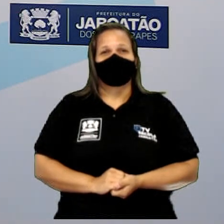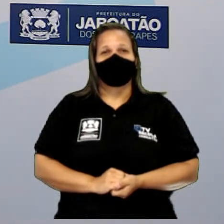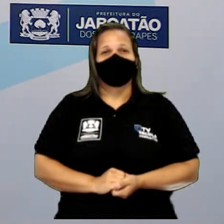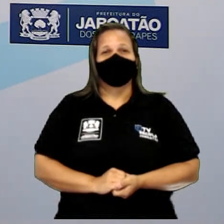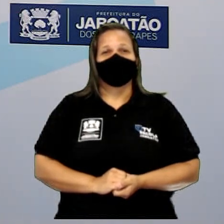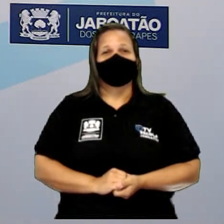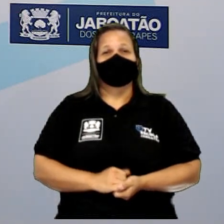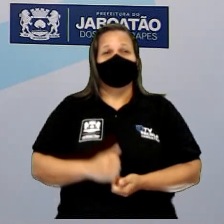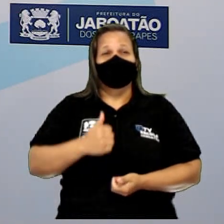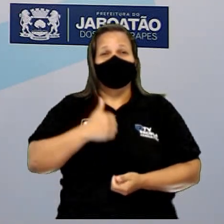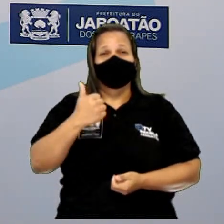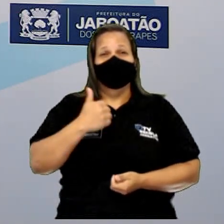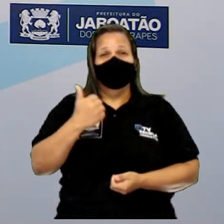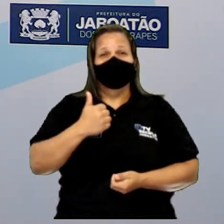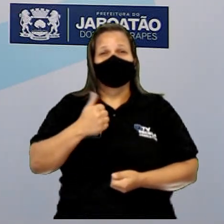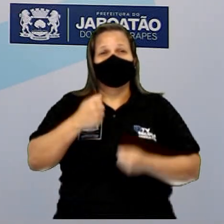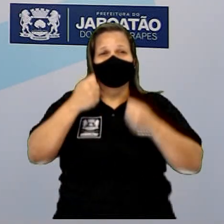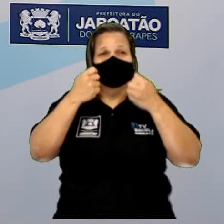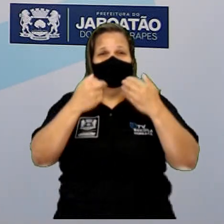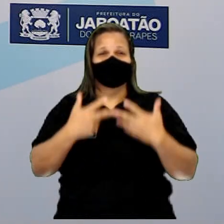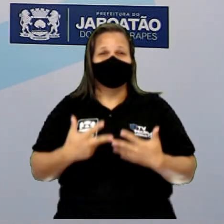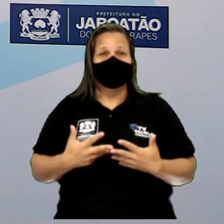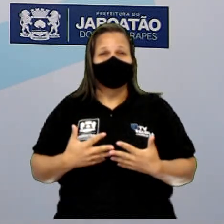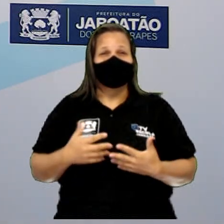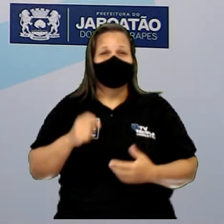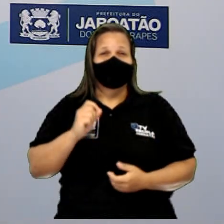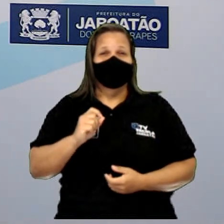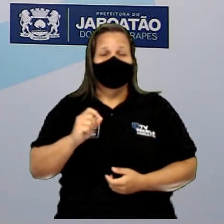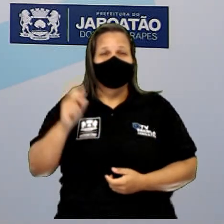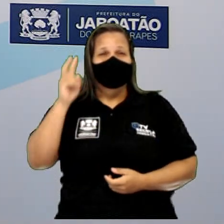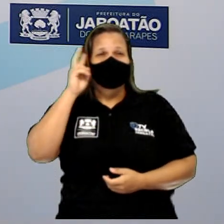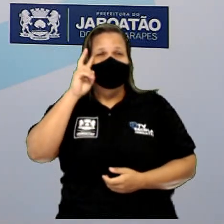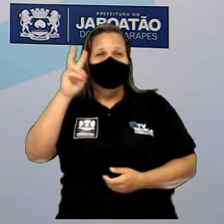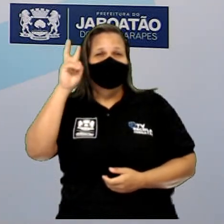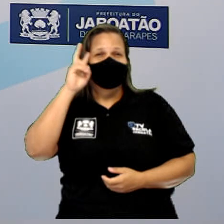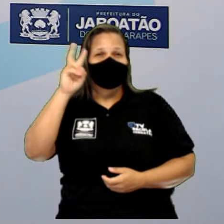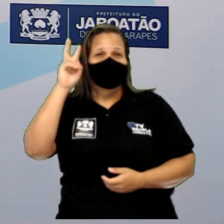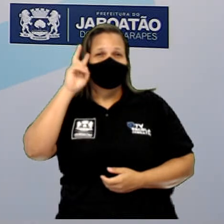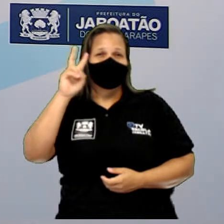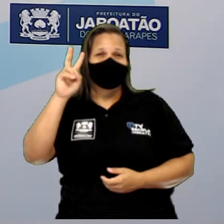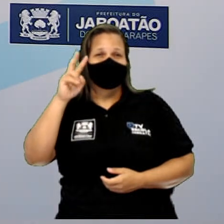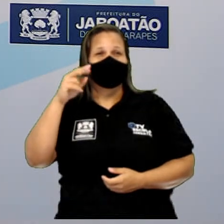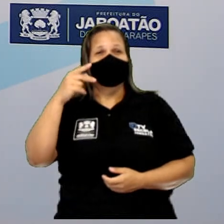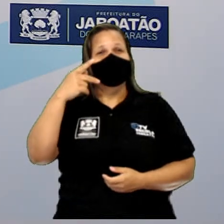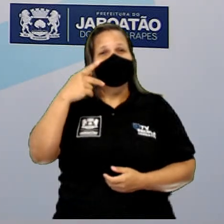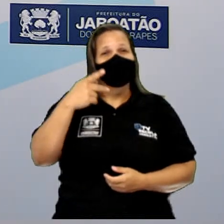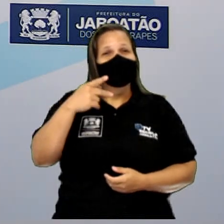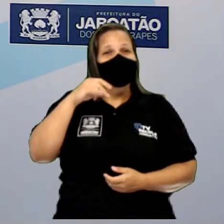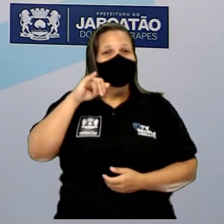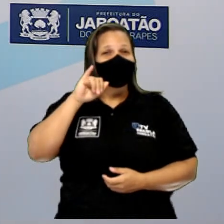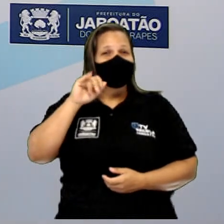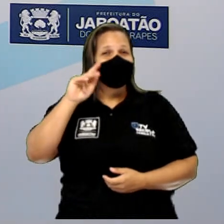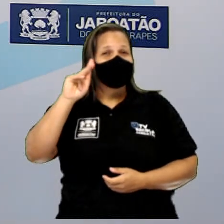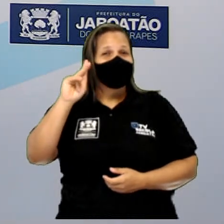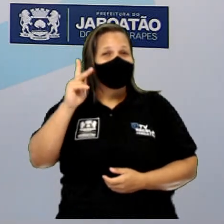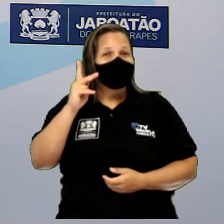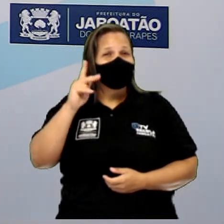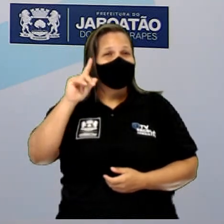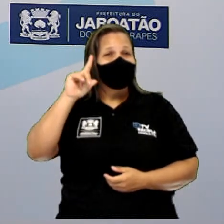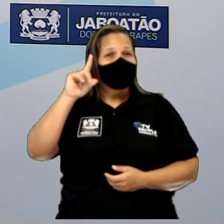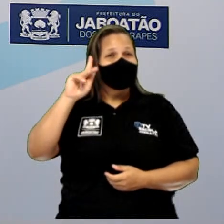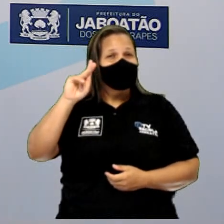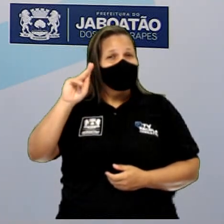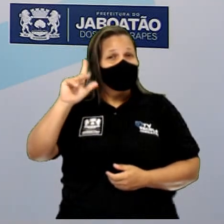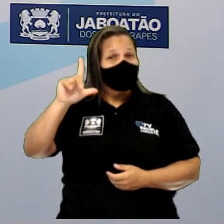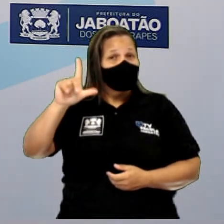com a história das pilhas e das baterias. Vamos entender como é que foi esse processo direitinho, bem devagarzinho.